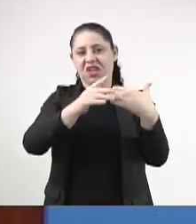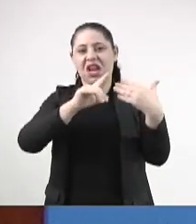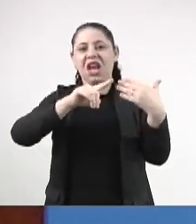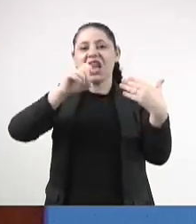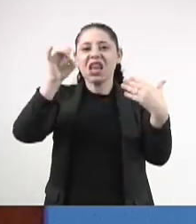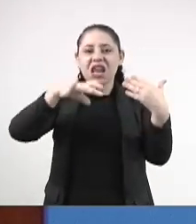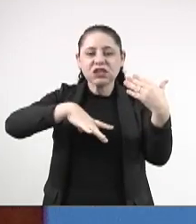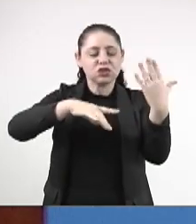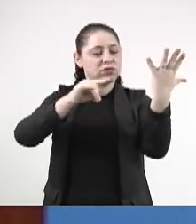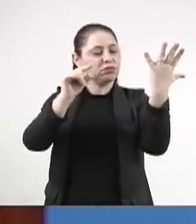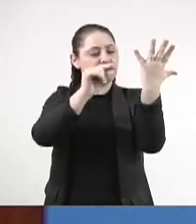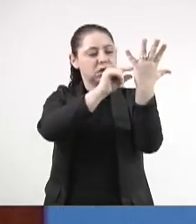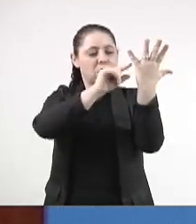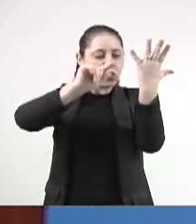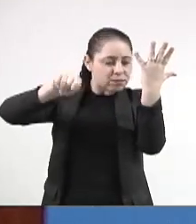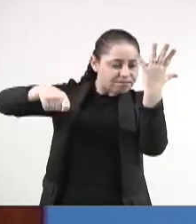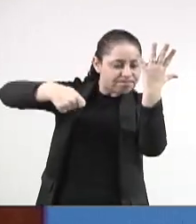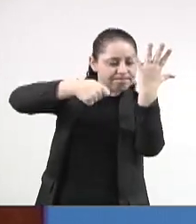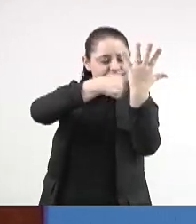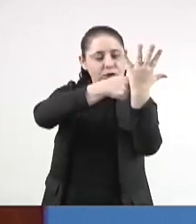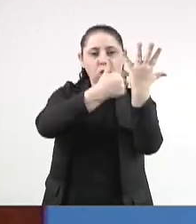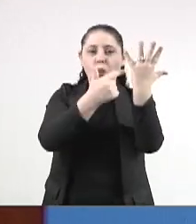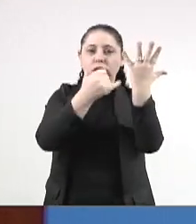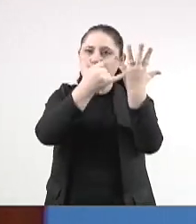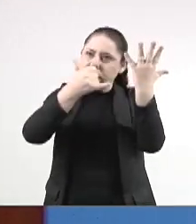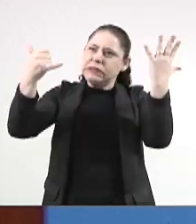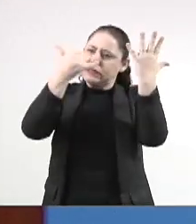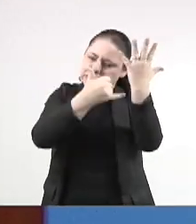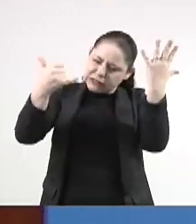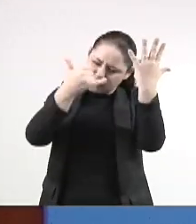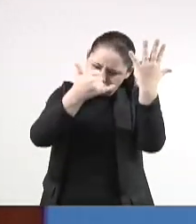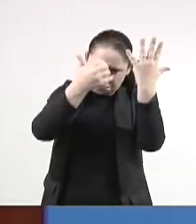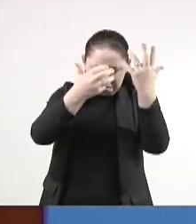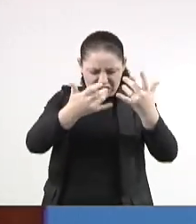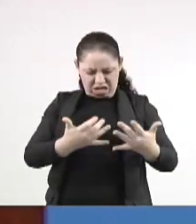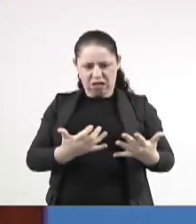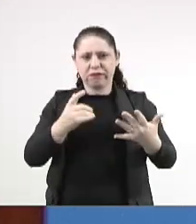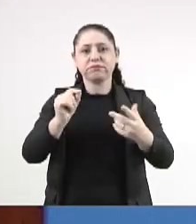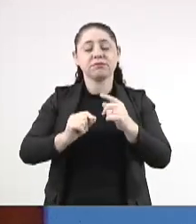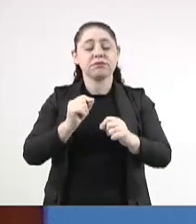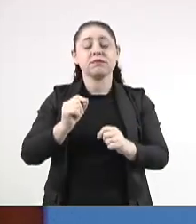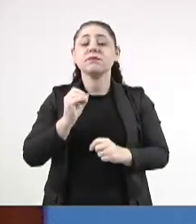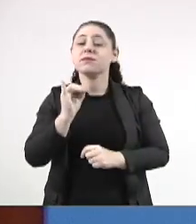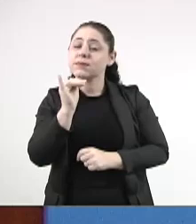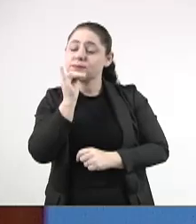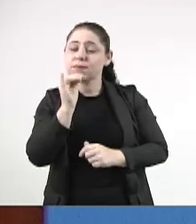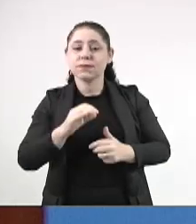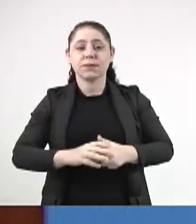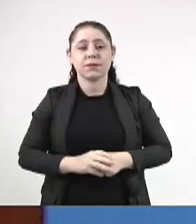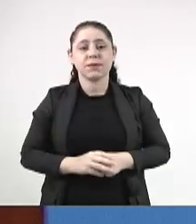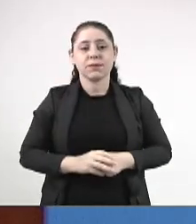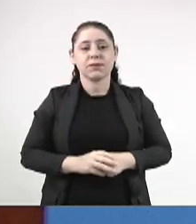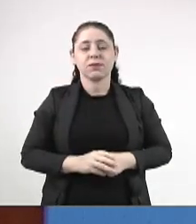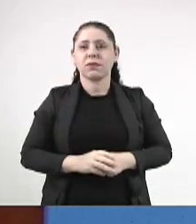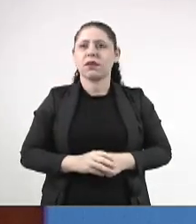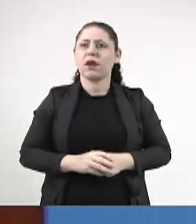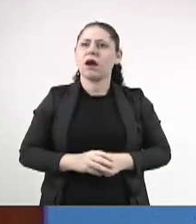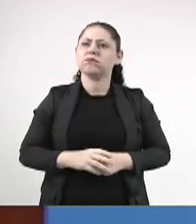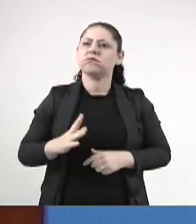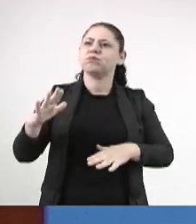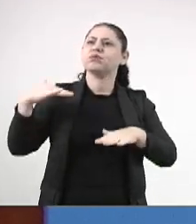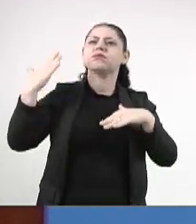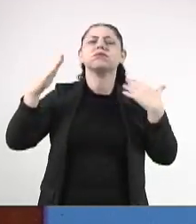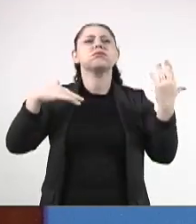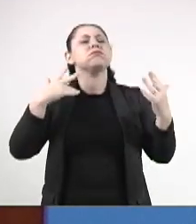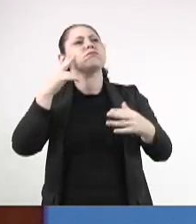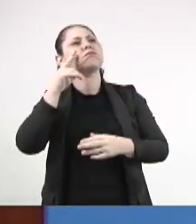e coloca a fibra óptica. Então, assim, se a gente passar pela cidade, qualquer